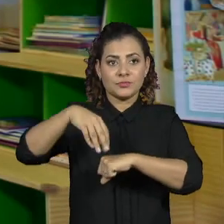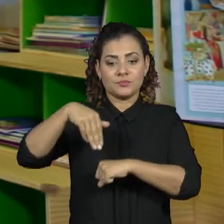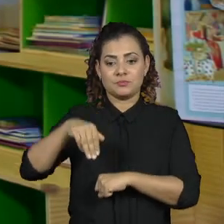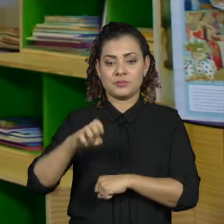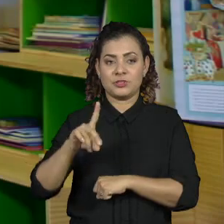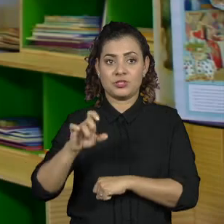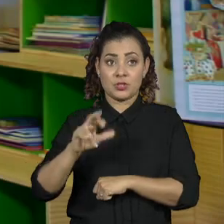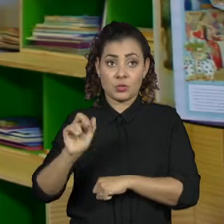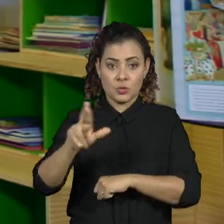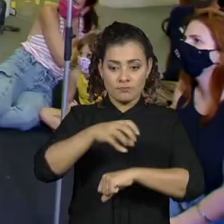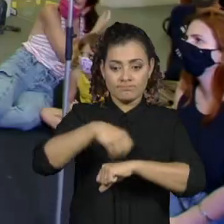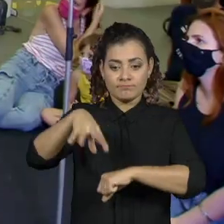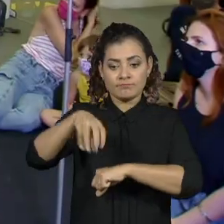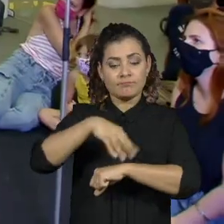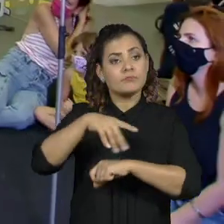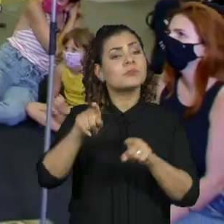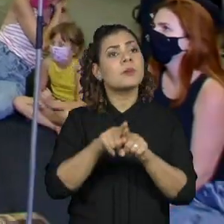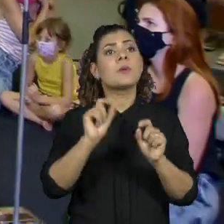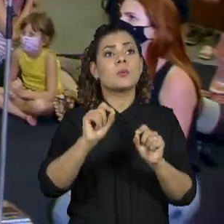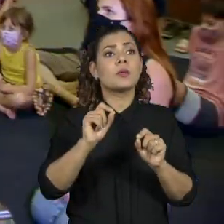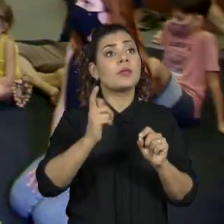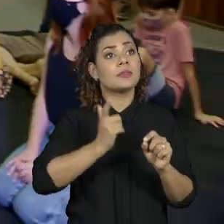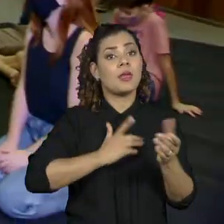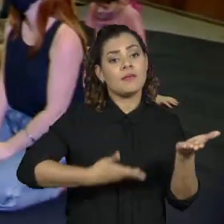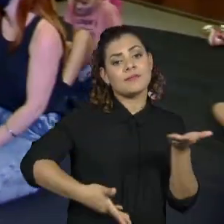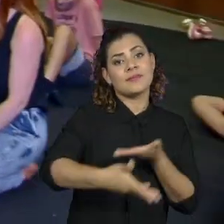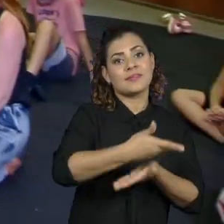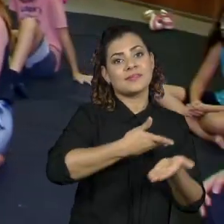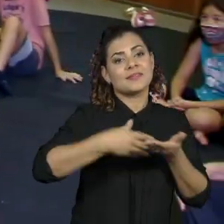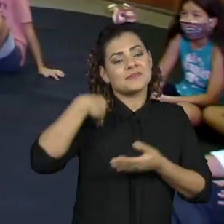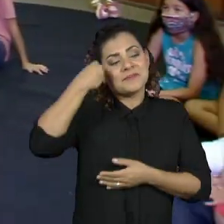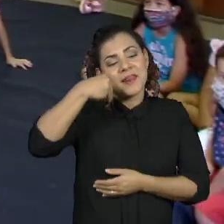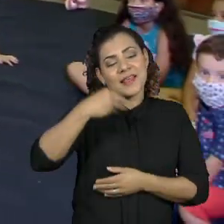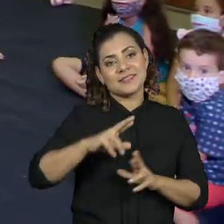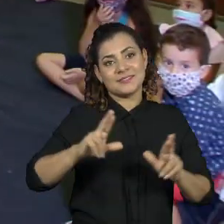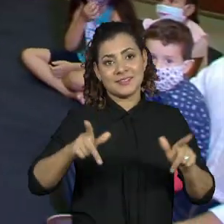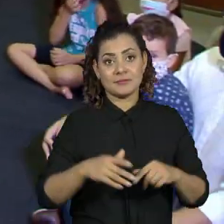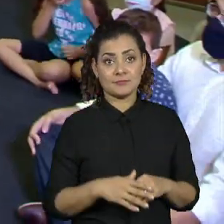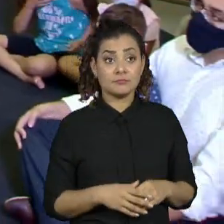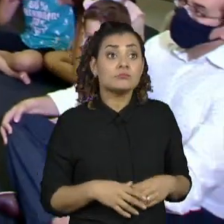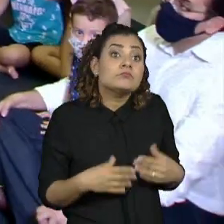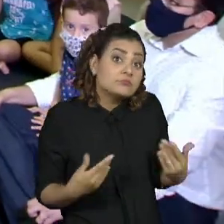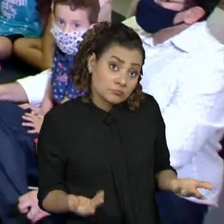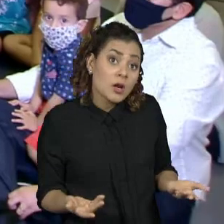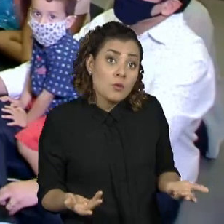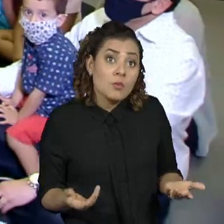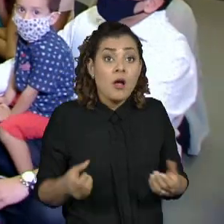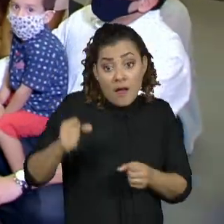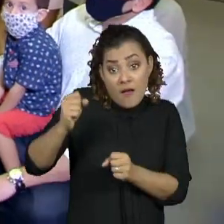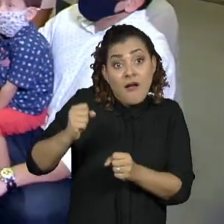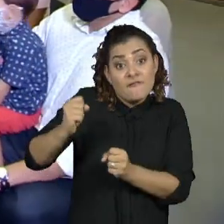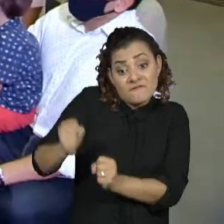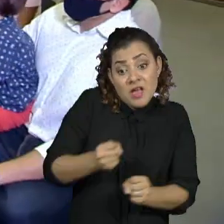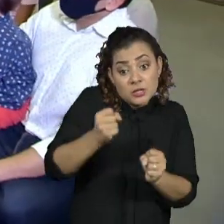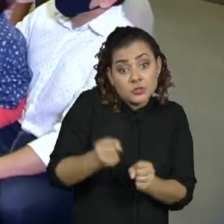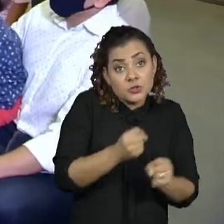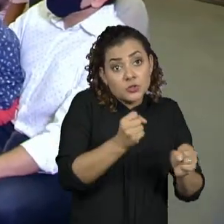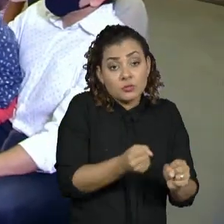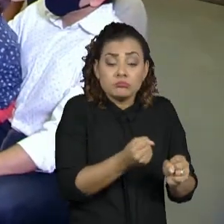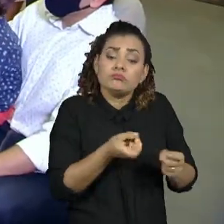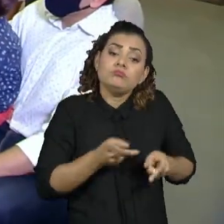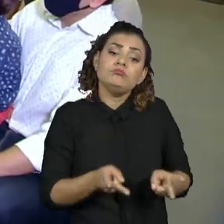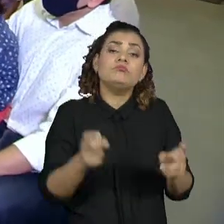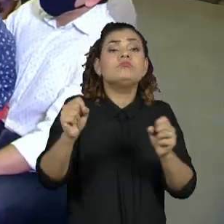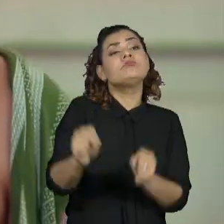eles vivenciam isso também. Mas ela pegou as cenouras mesmo assim, porque era o que tinha, pegou a sua vassoura e continuou